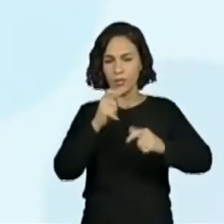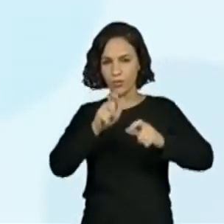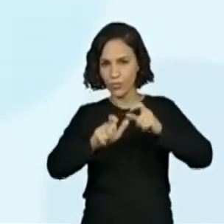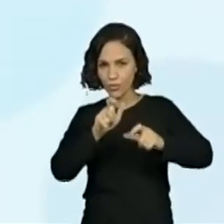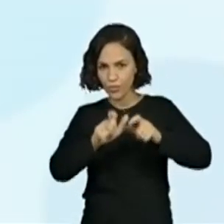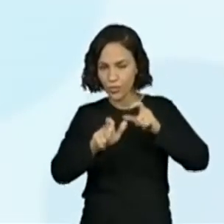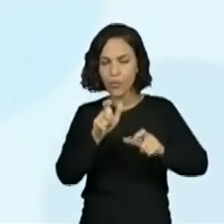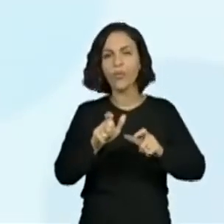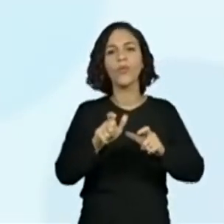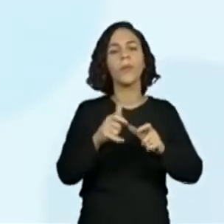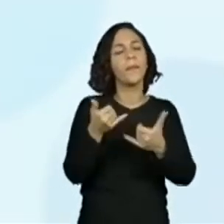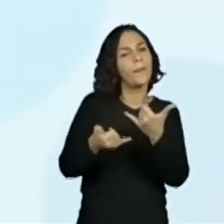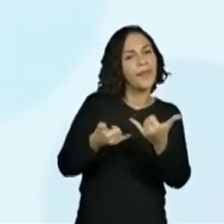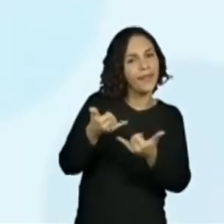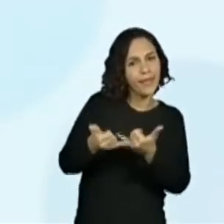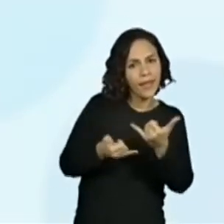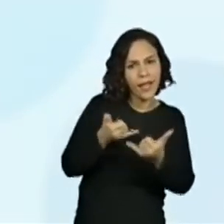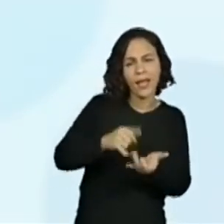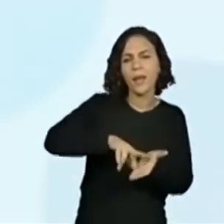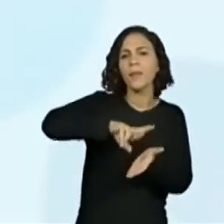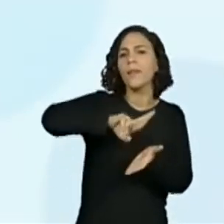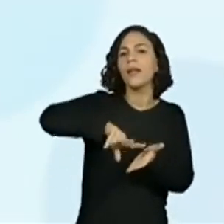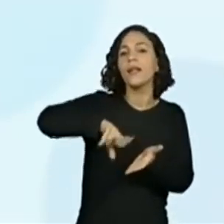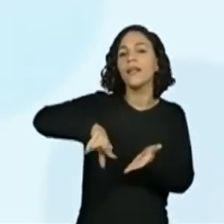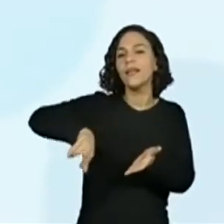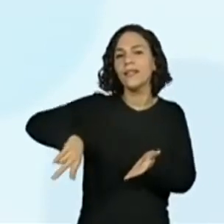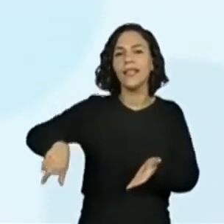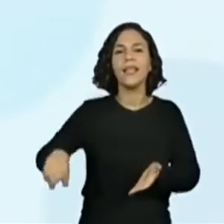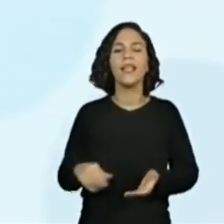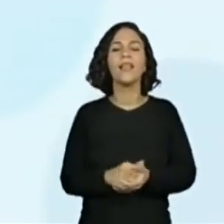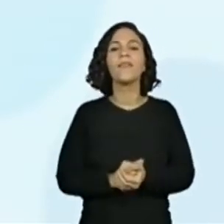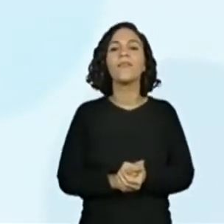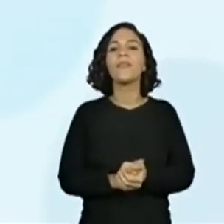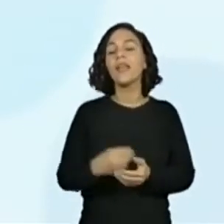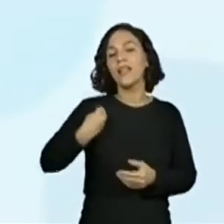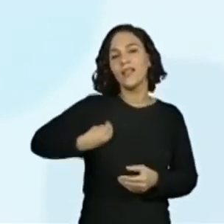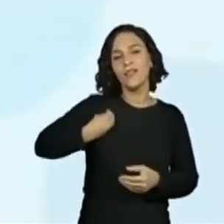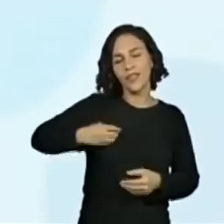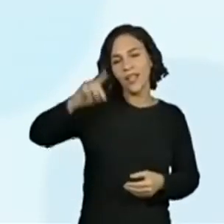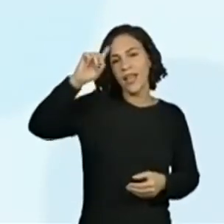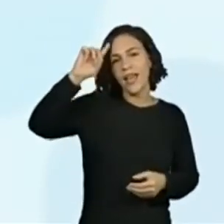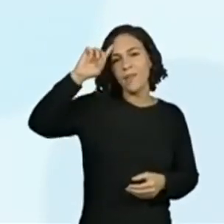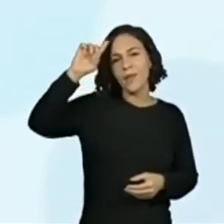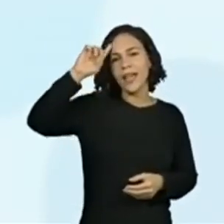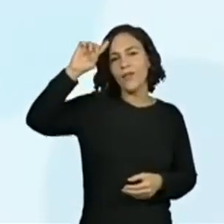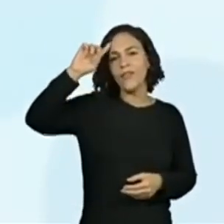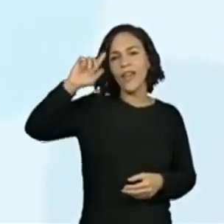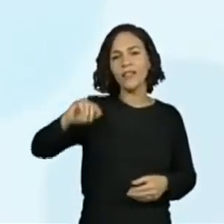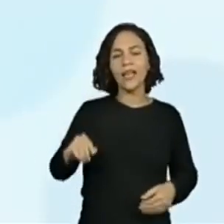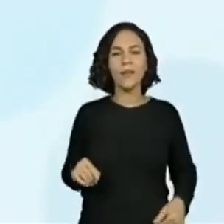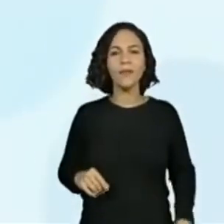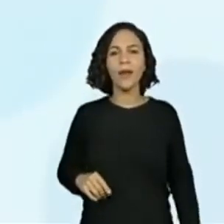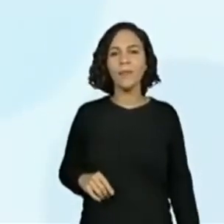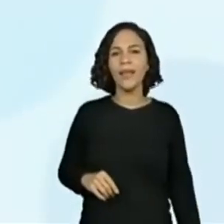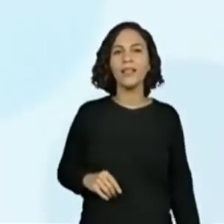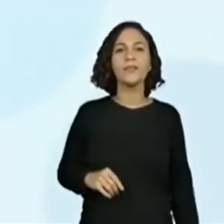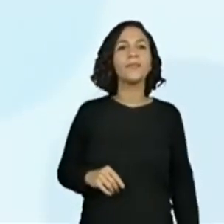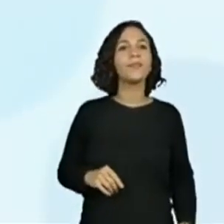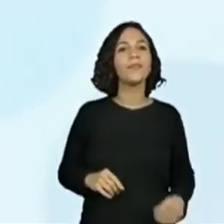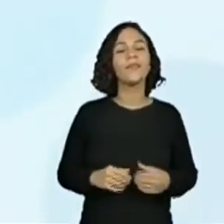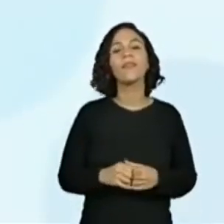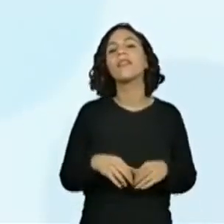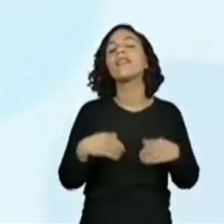regras de brincadeiras, entre outros textos do campo da vida cotidiana. Turminha, compreendendo a situação